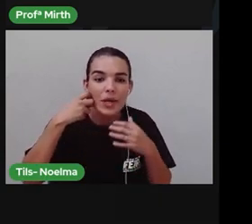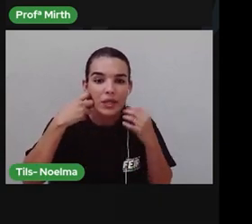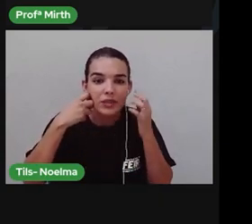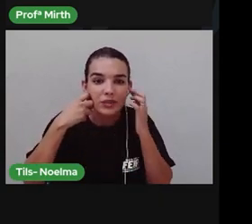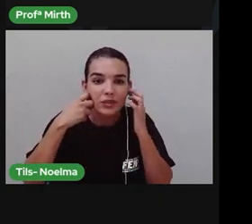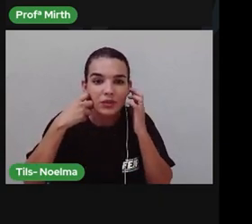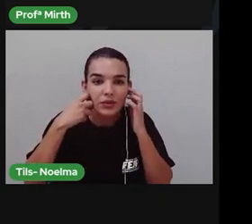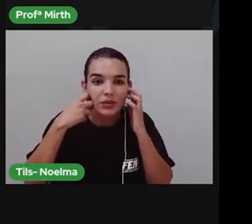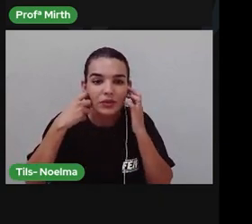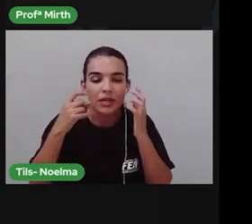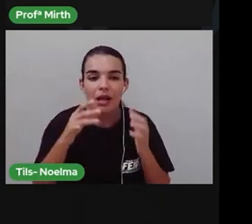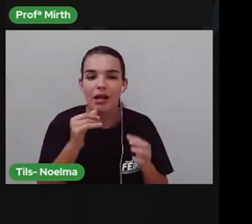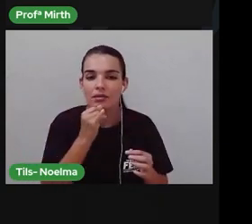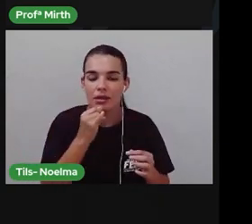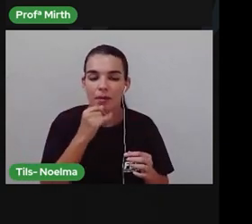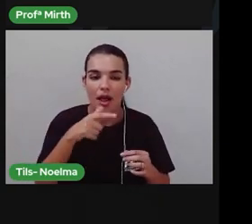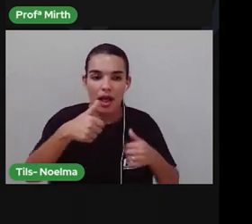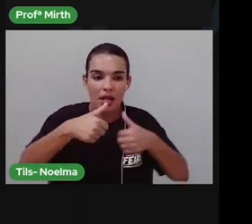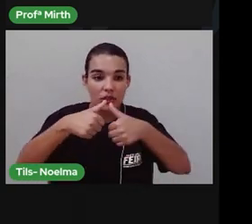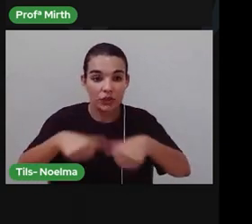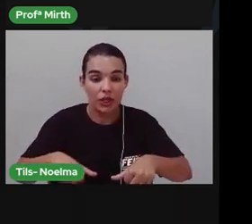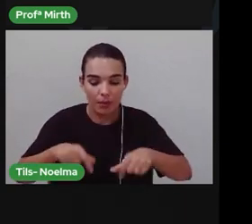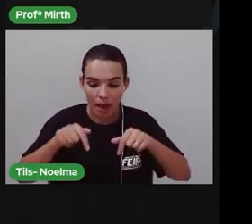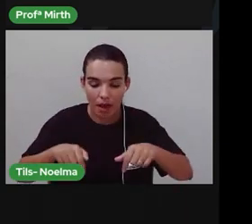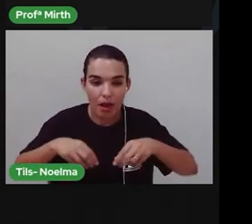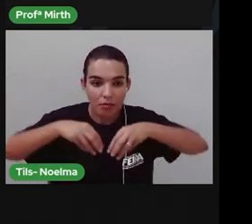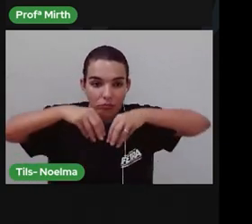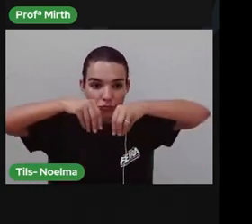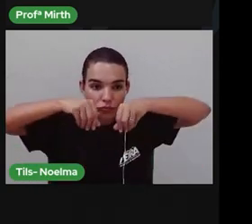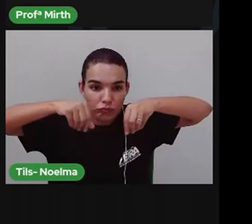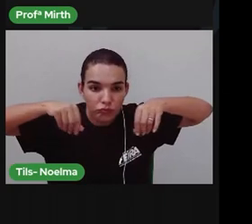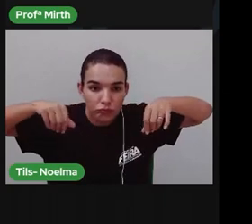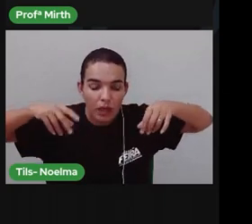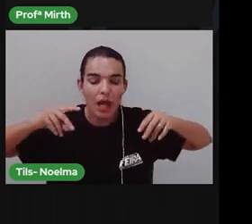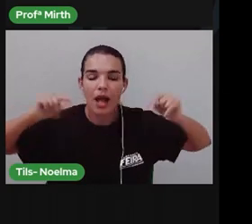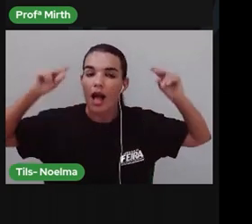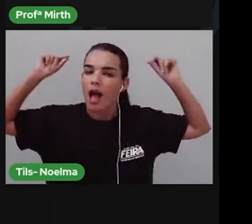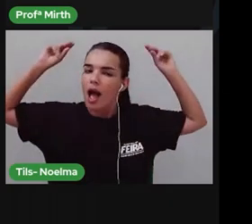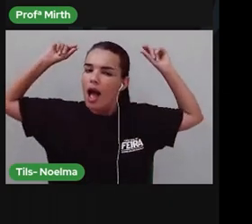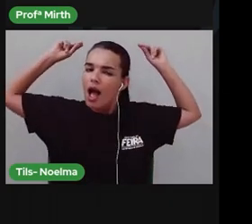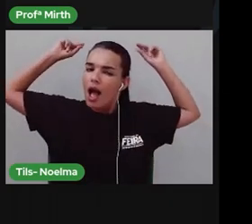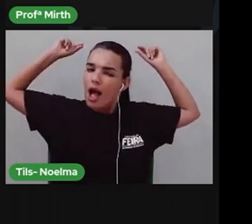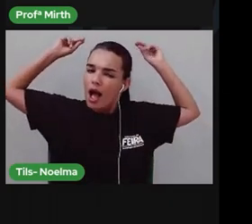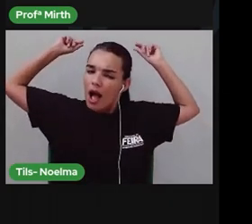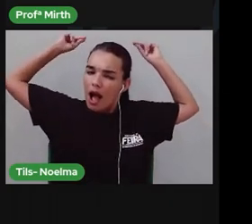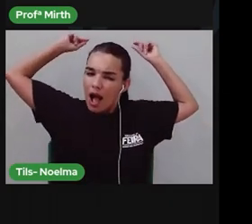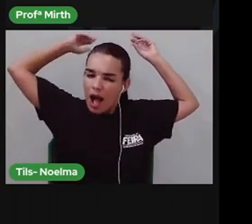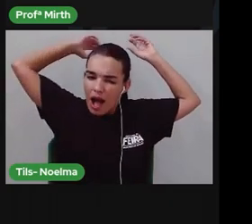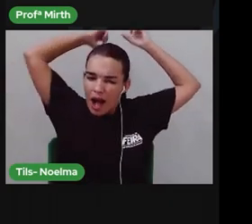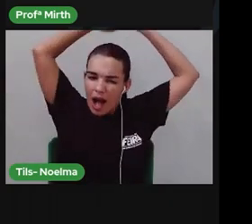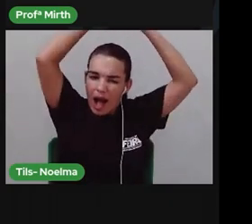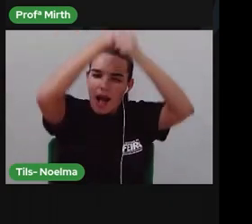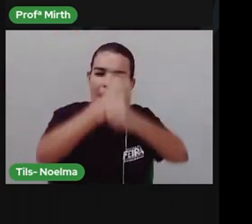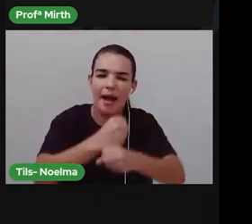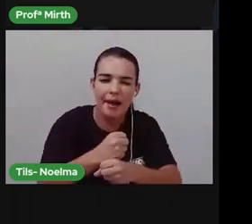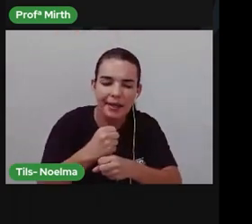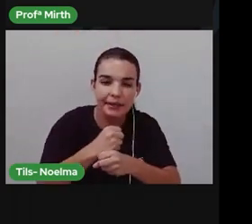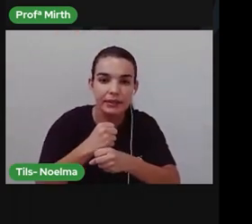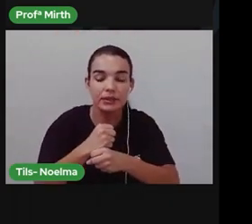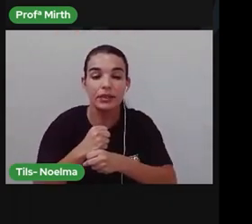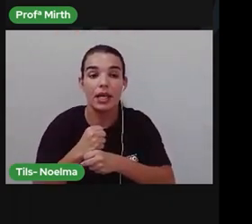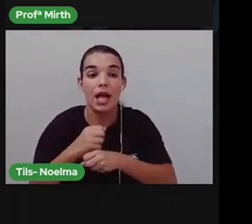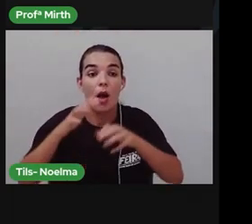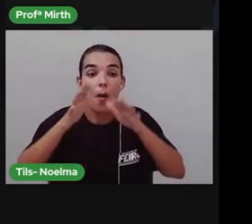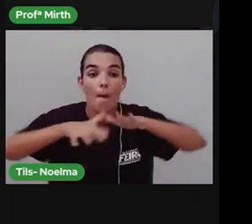Do que sobrou Do fundo De um lago Sob influência marinha Ou seja Aqui era um ambiente De água salgada Toda pedra Dessa daqui